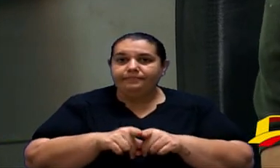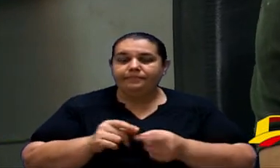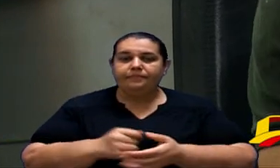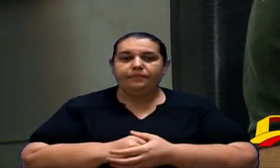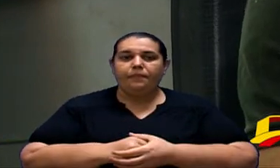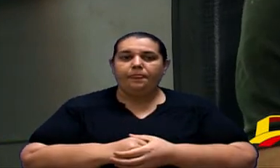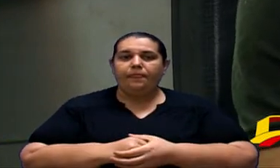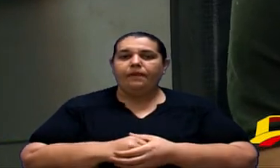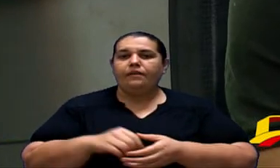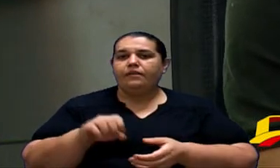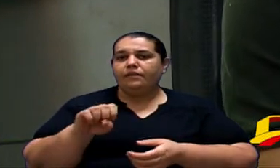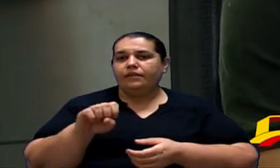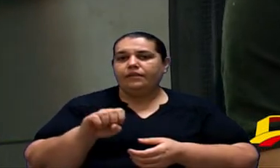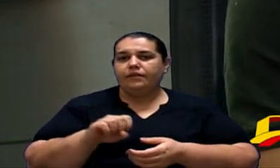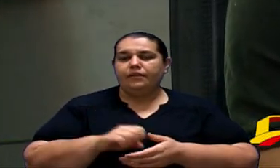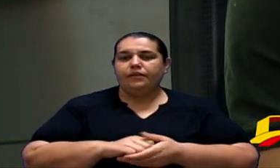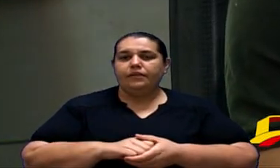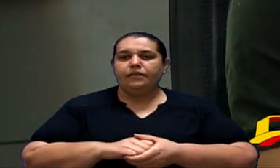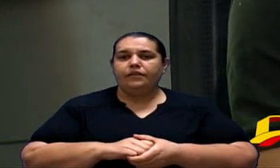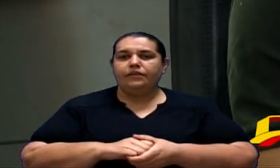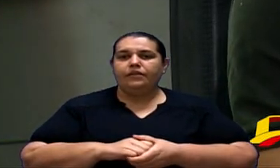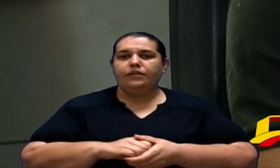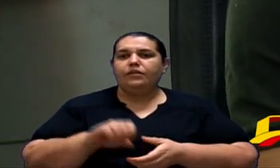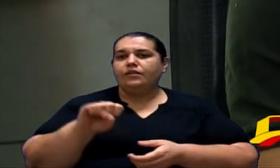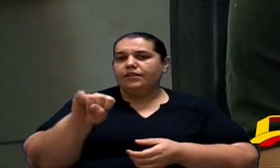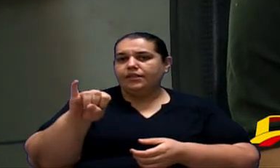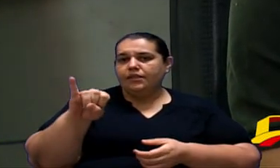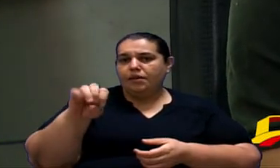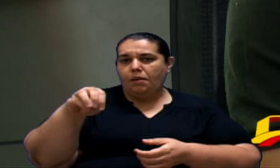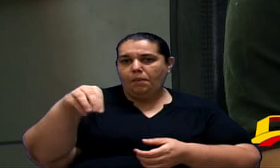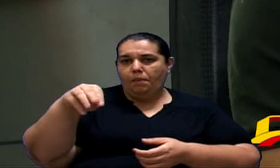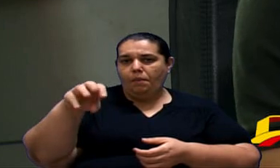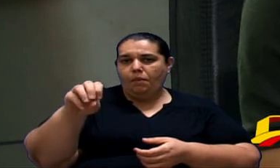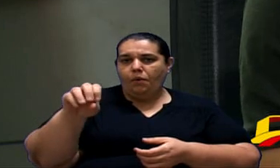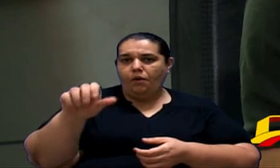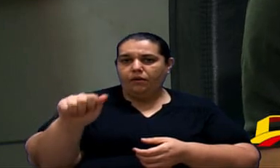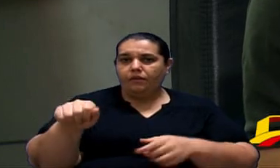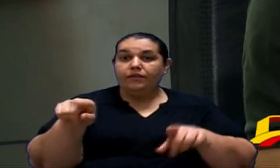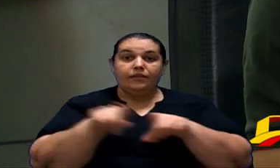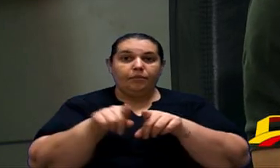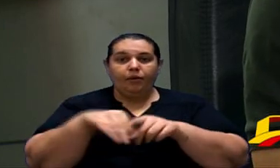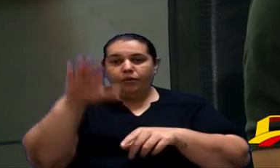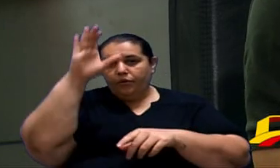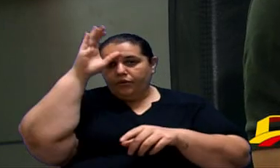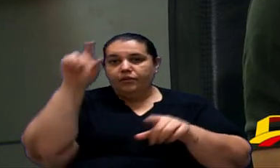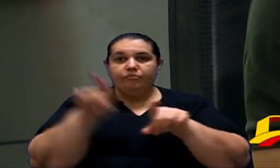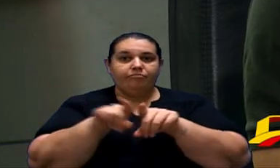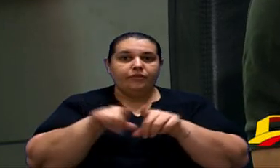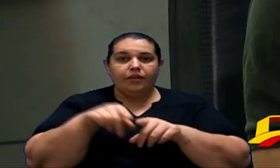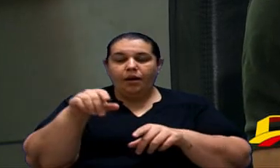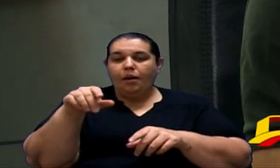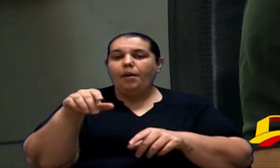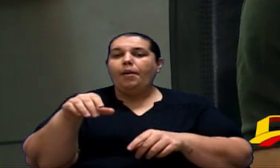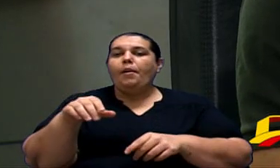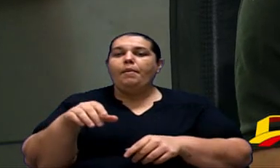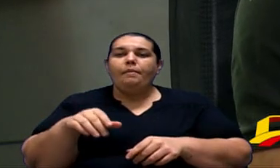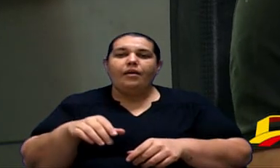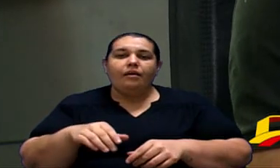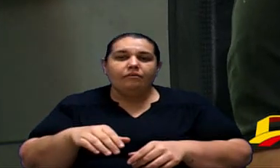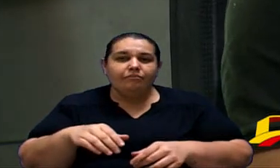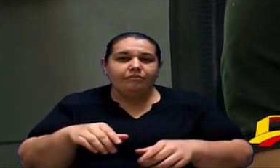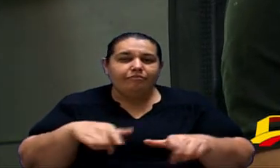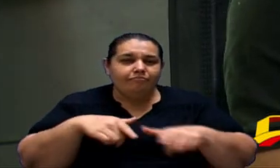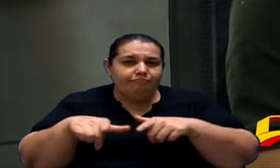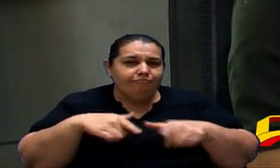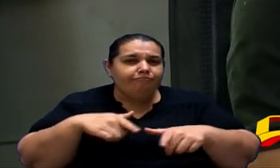igual o Fábio. Isso, Simoa. ele disse que tem o tio que é frentista há mais de 20 anos.